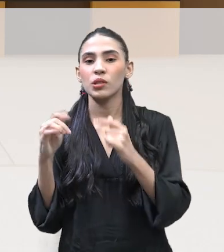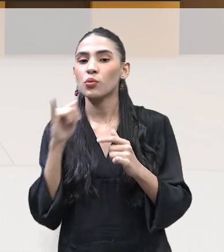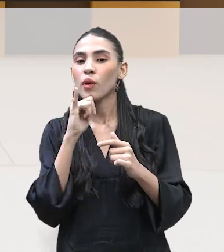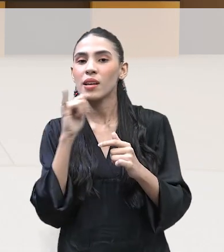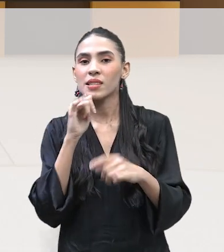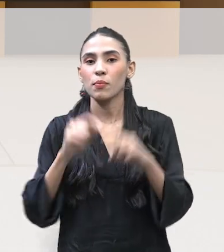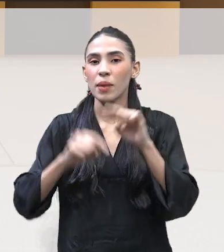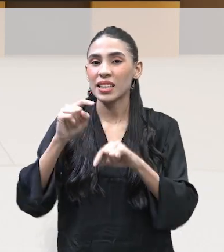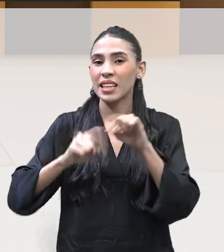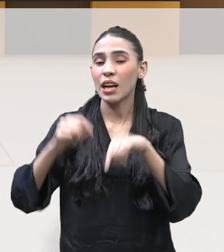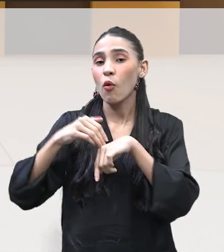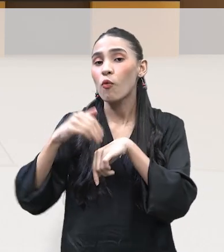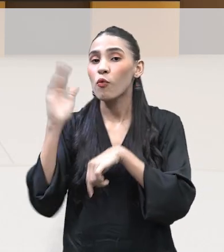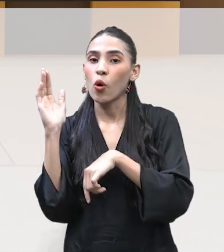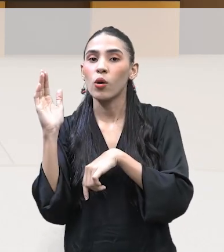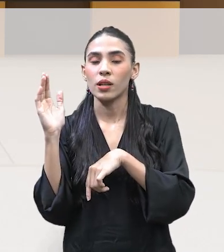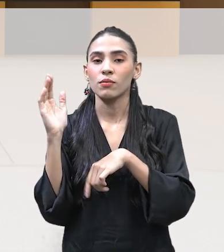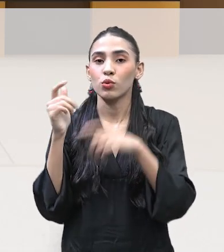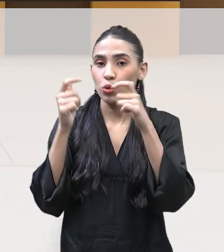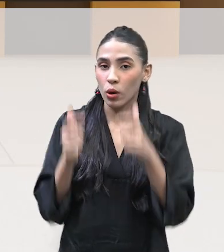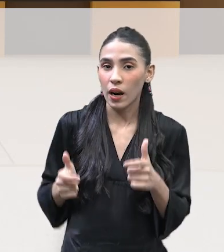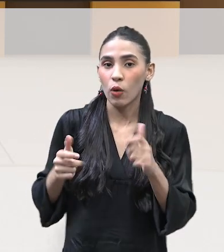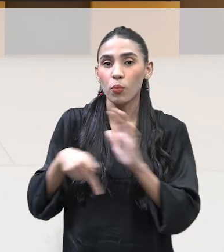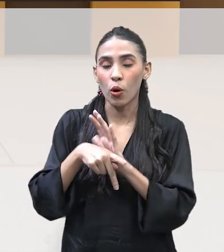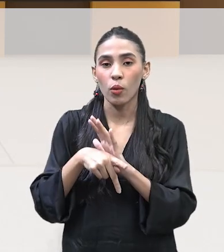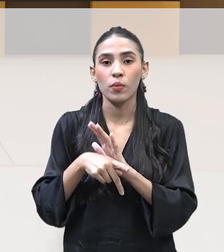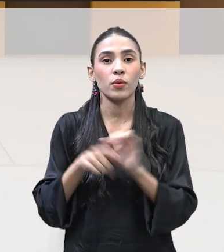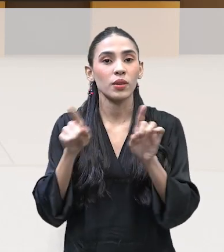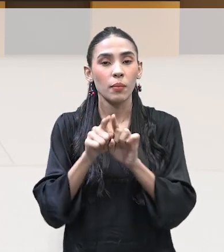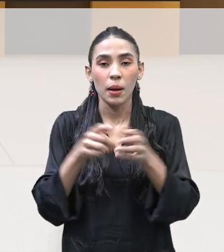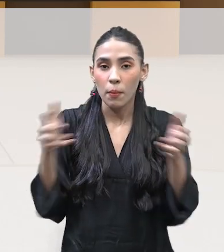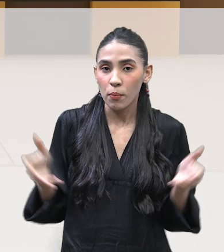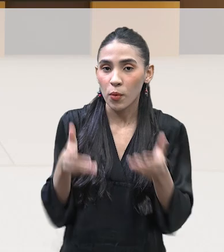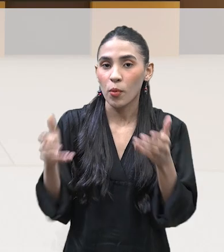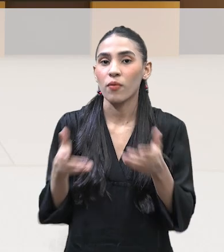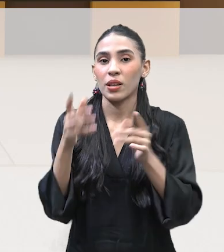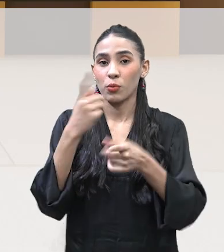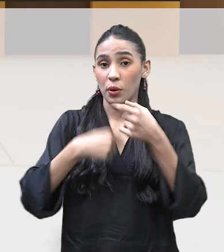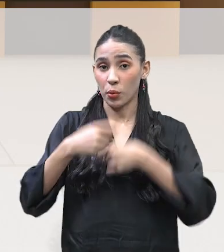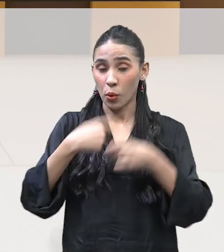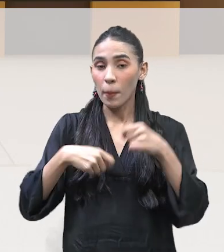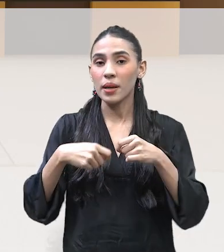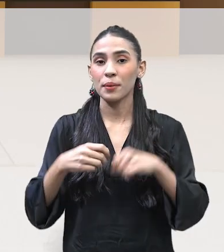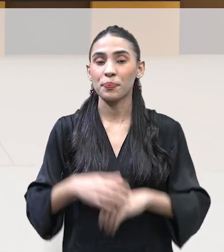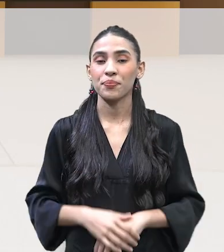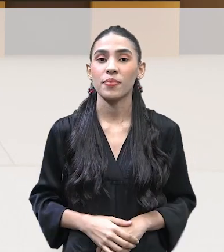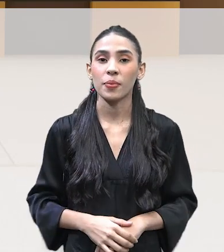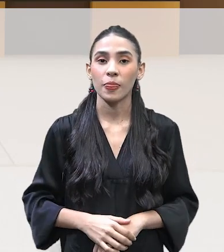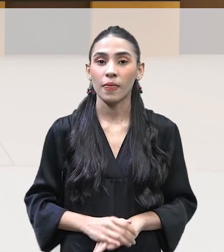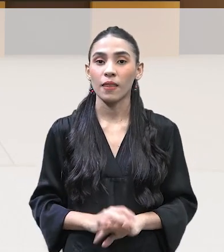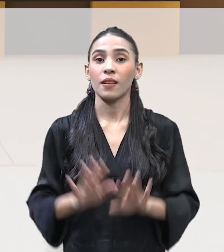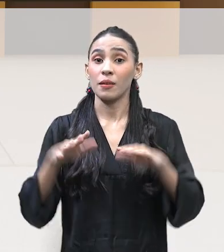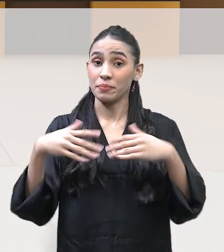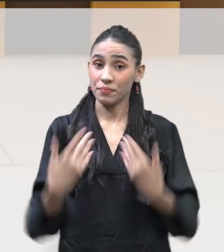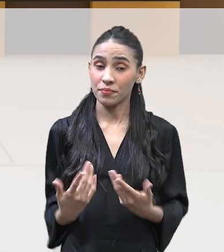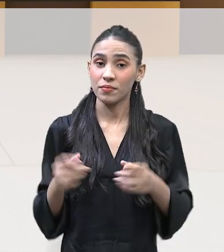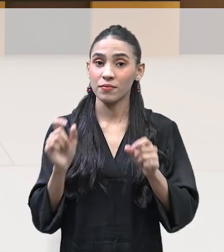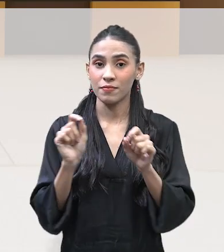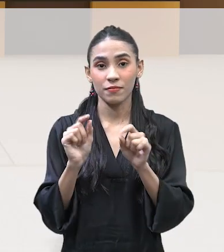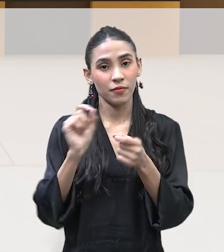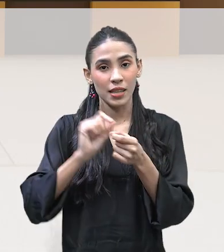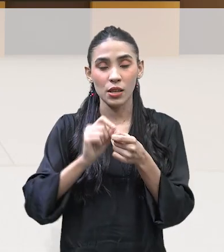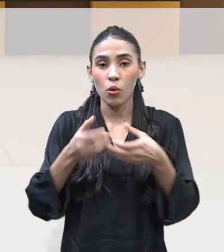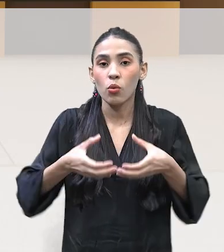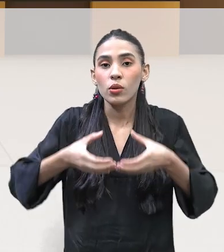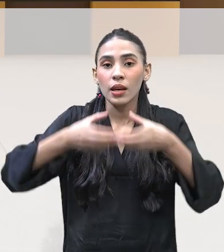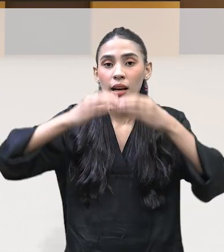externos, certo? E promovendo a autossuficiência econômica. Então, justamente isso, para fazer o Takaká,